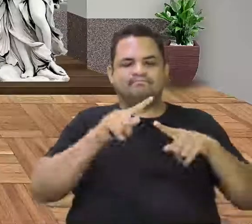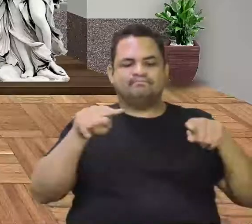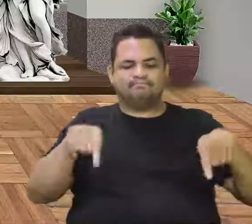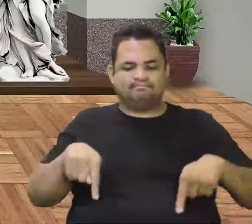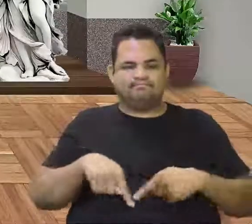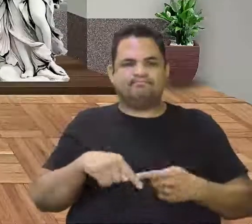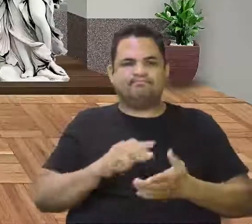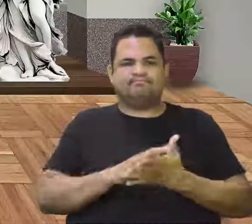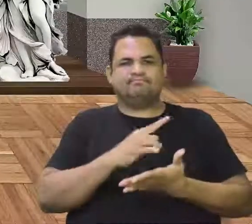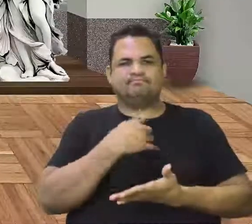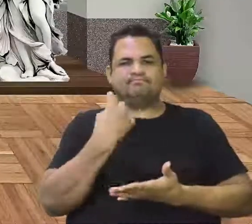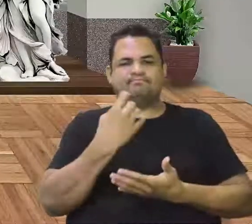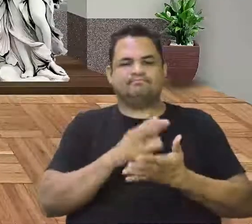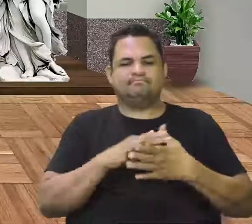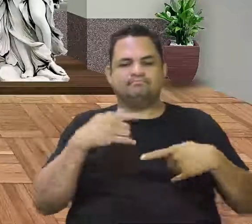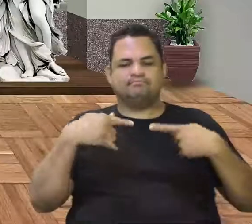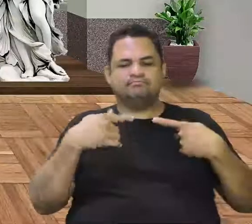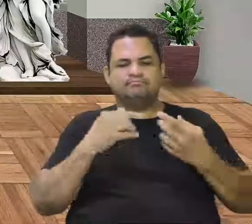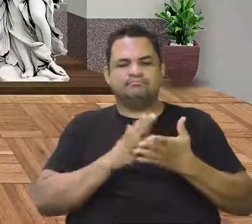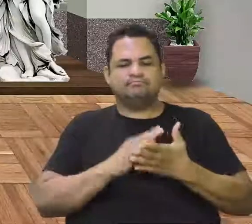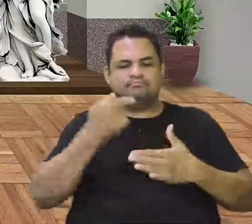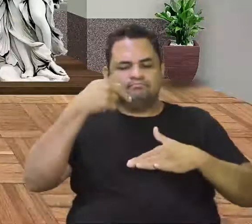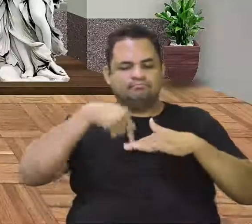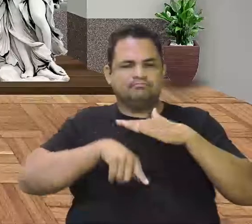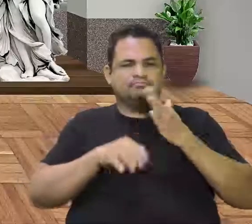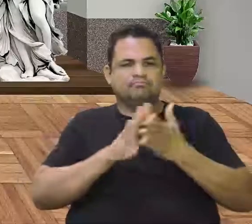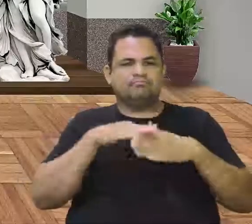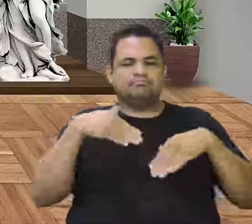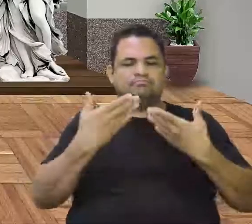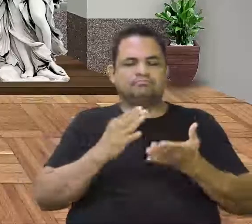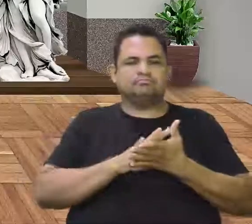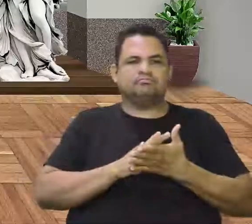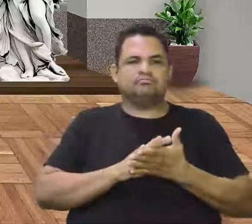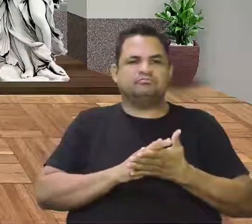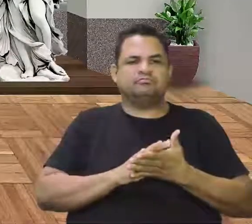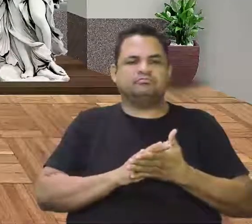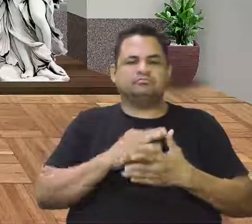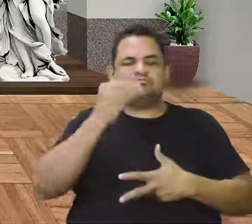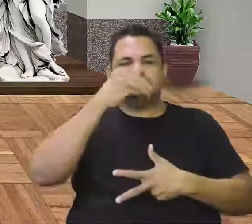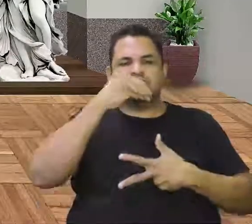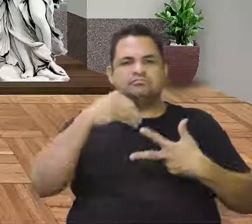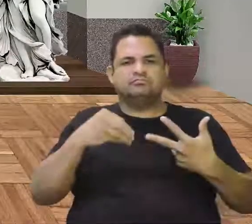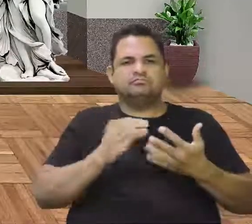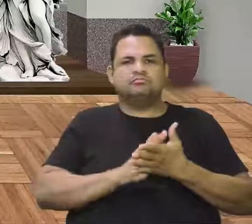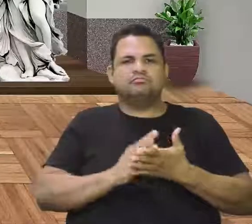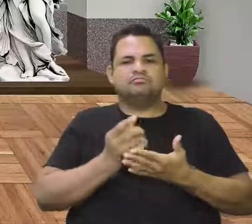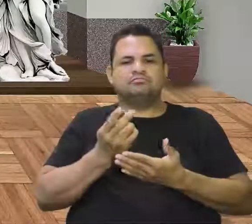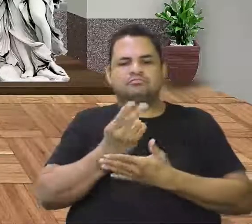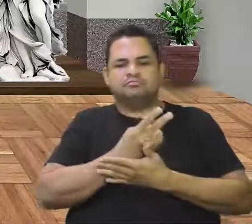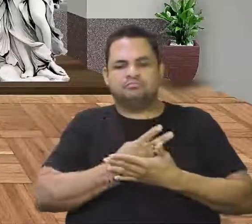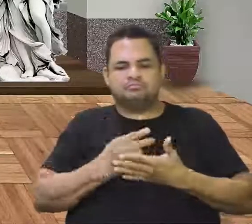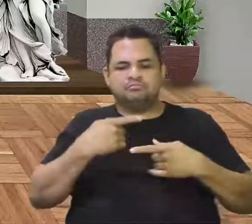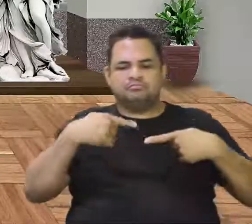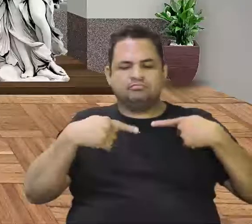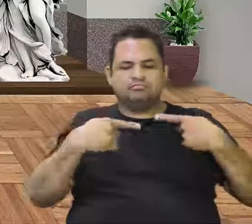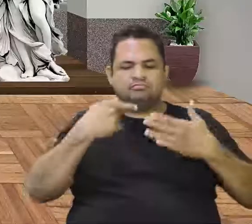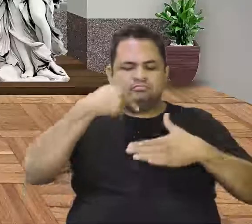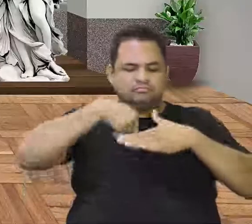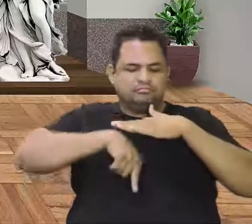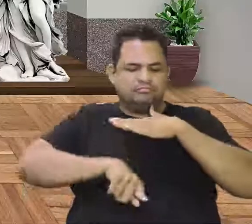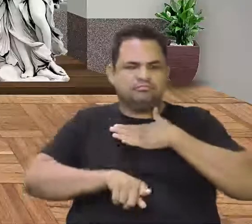nós discutimos mais profundamente, quando nós colocamos a questão do Enem, nós procuramos discutir mais profundamente,